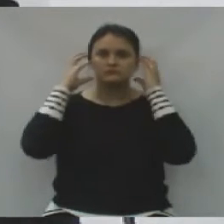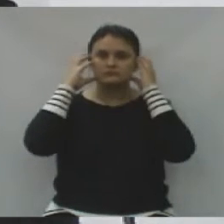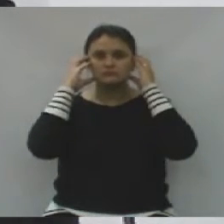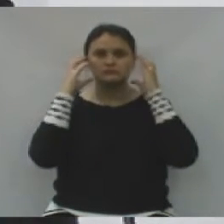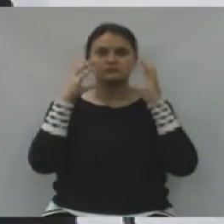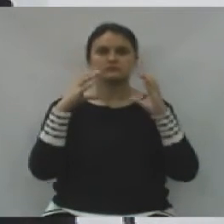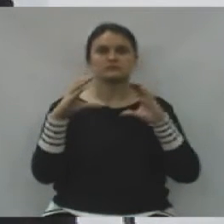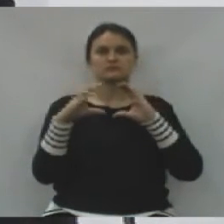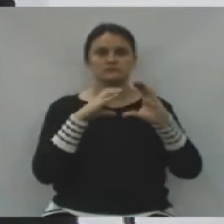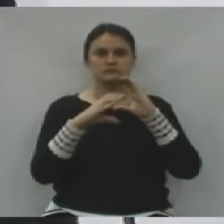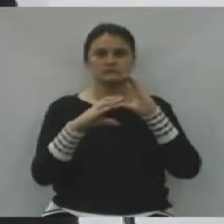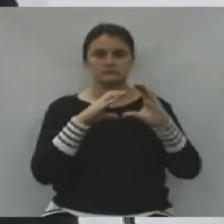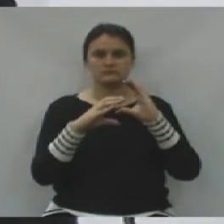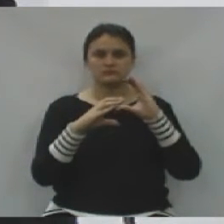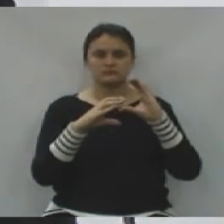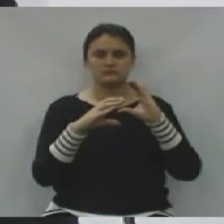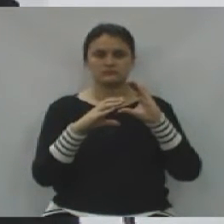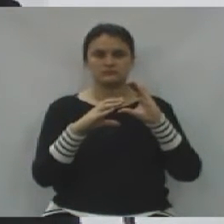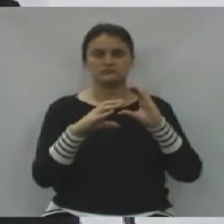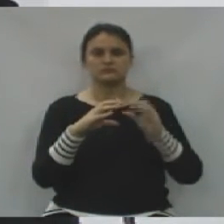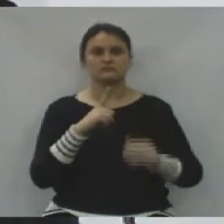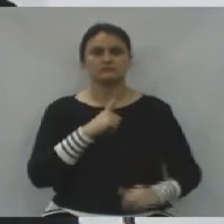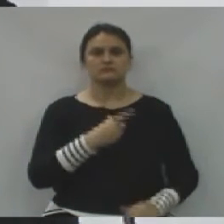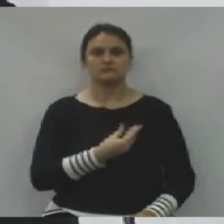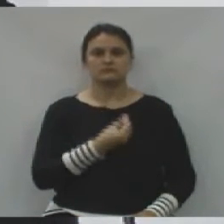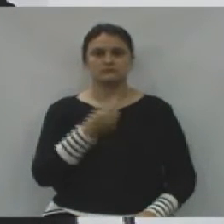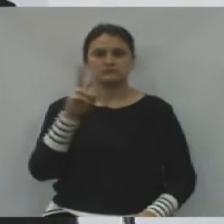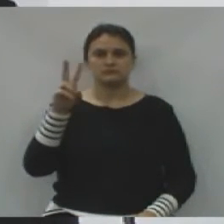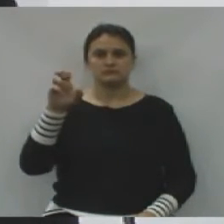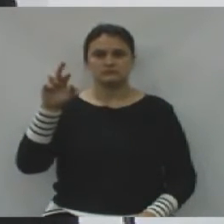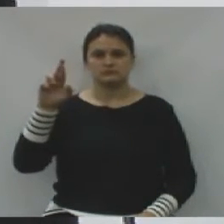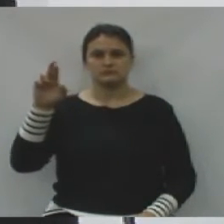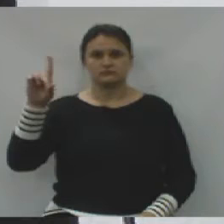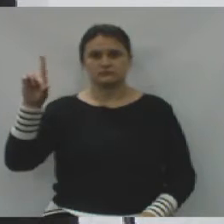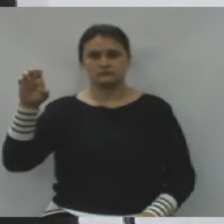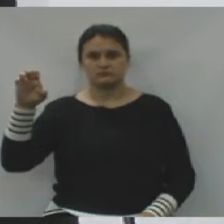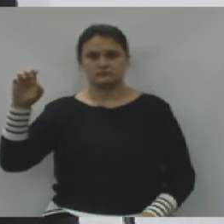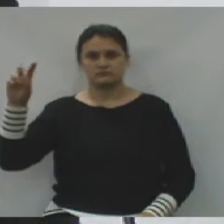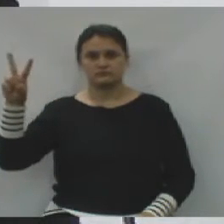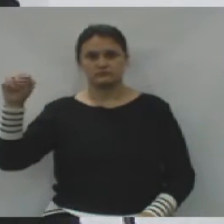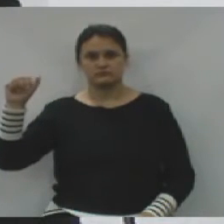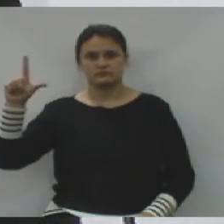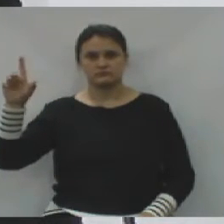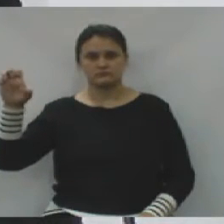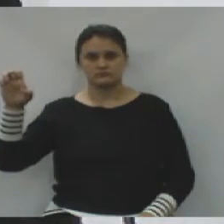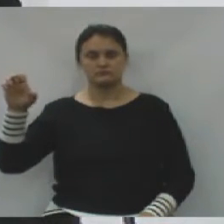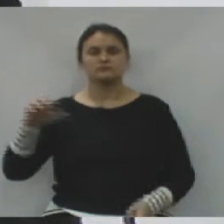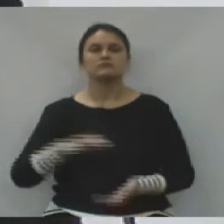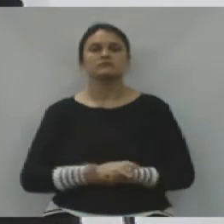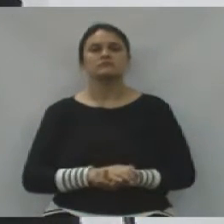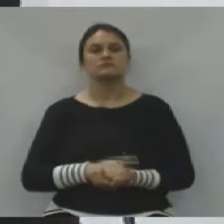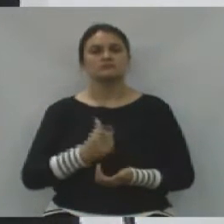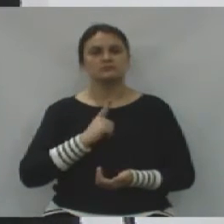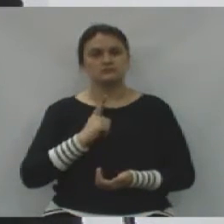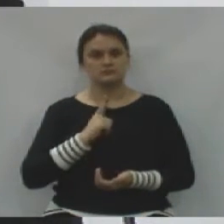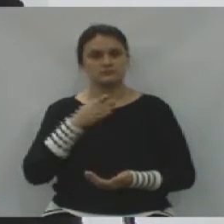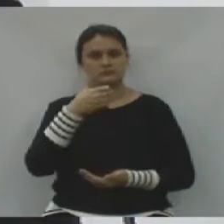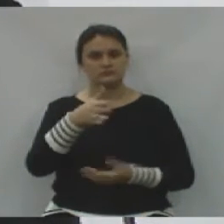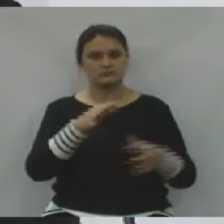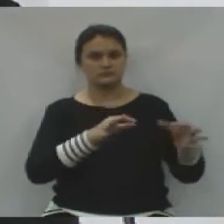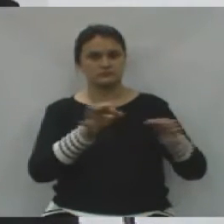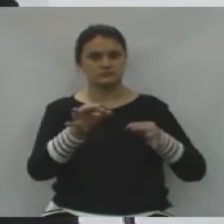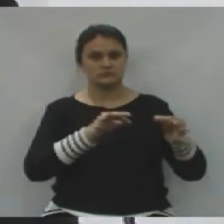comunicação, que aí é representada na Verde Vale, agora, a 106.5, que estão nessa